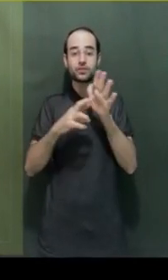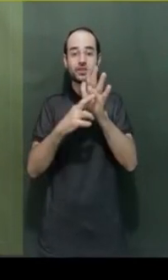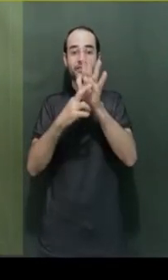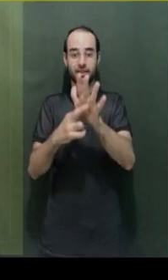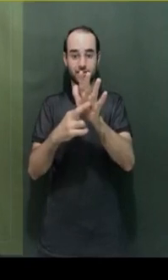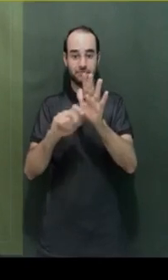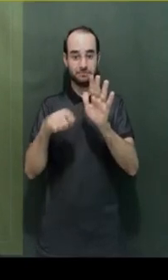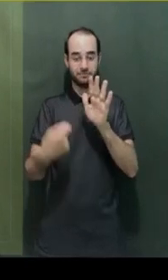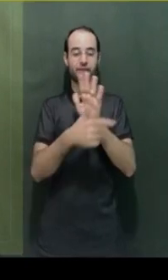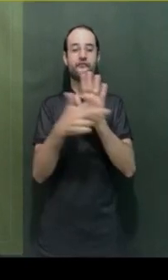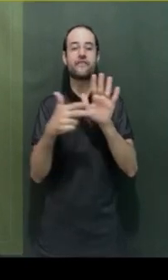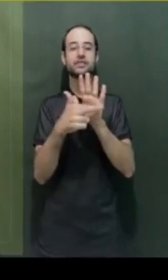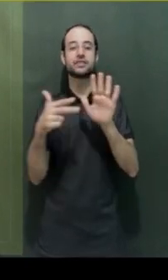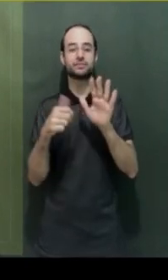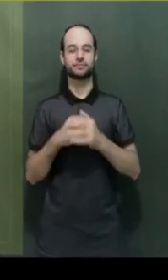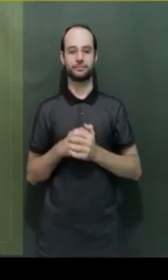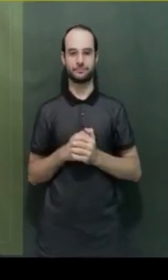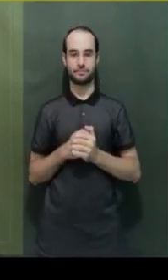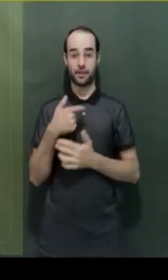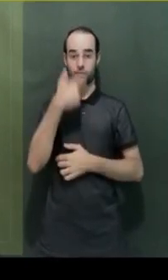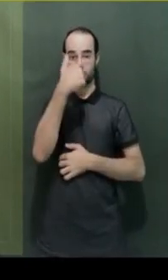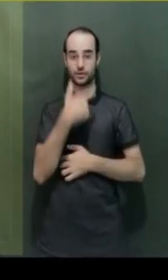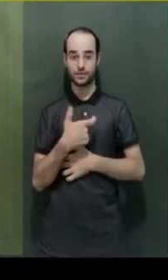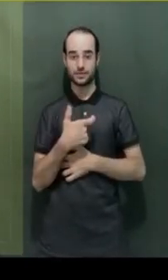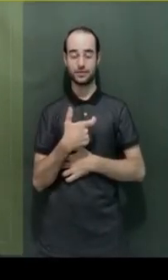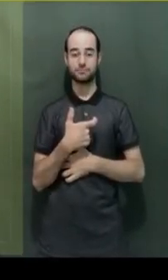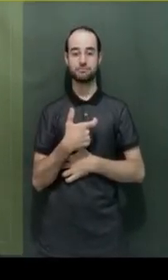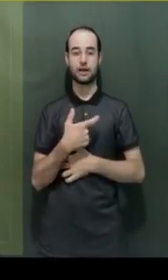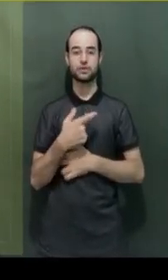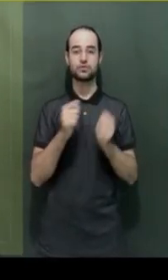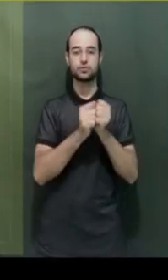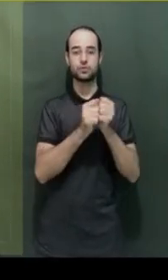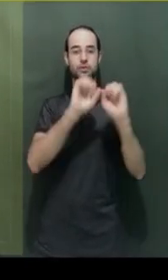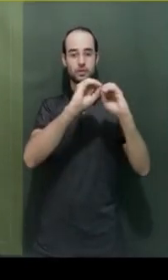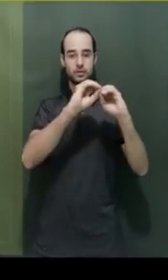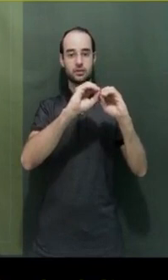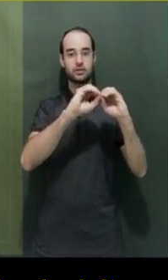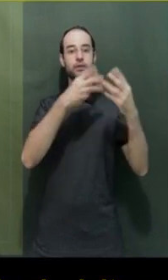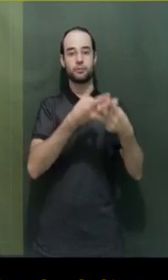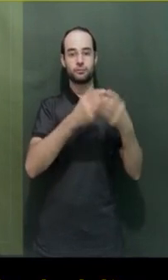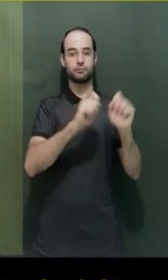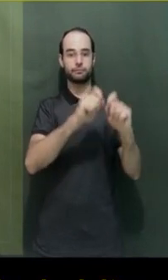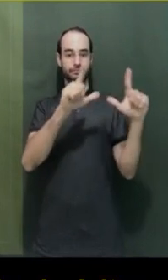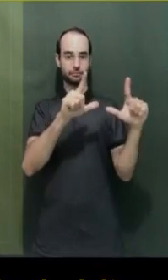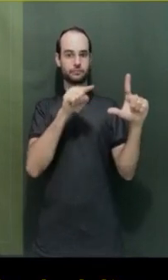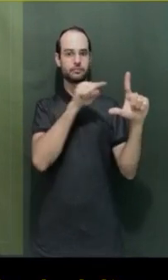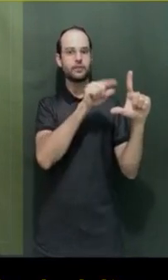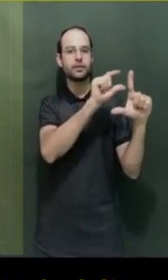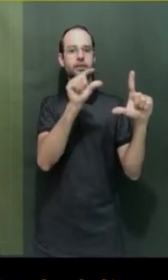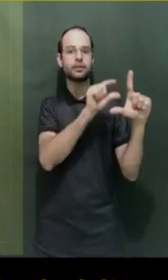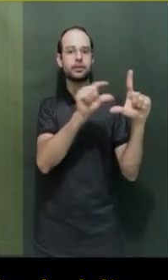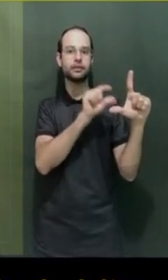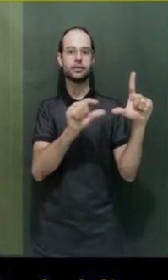combinar? Eu estou usando, junto com a minha imagem, uma apresentação em PowerPoint. Tudo que estiver representado,